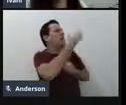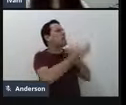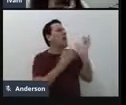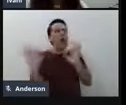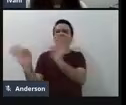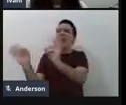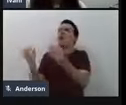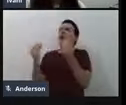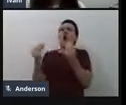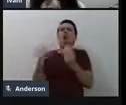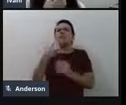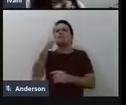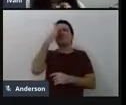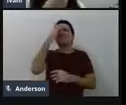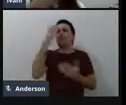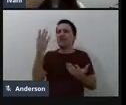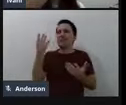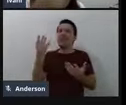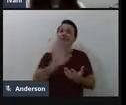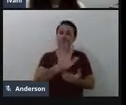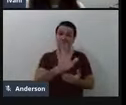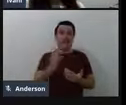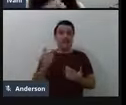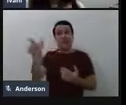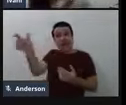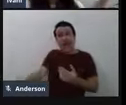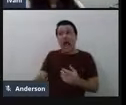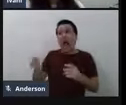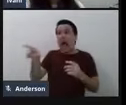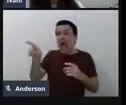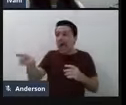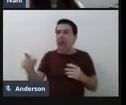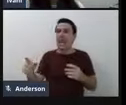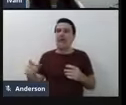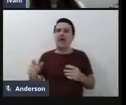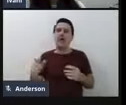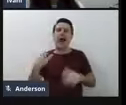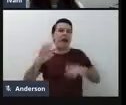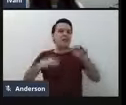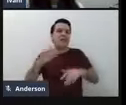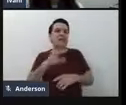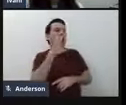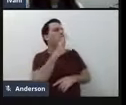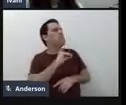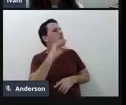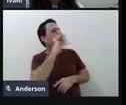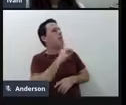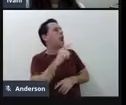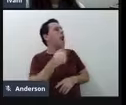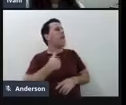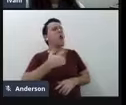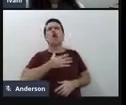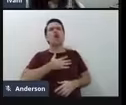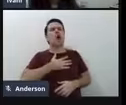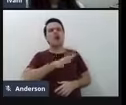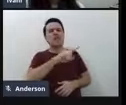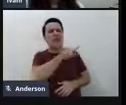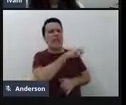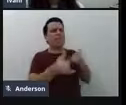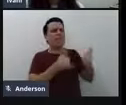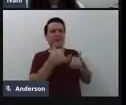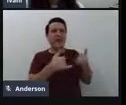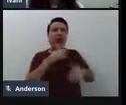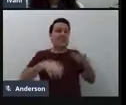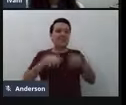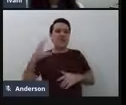oralização, né, ela pode não ter a intenção verbal de te dizer, olha, não gostei desse brinquedo que você me trouxe, mas ela dá, assim,